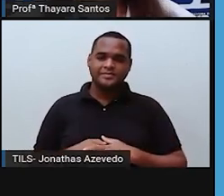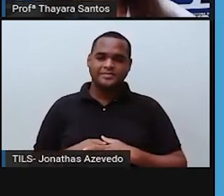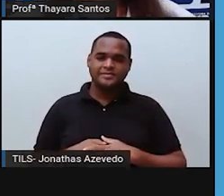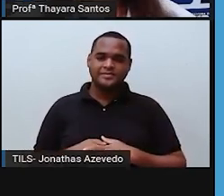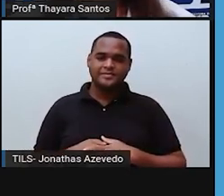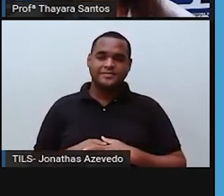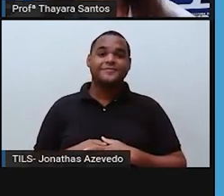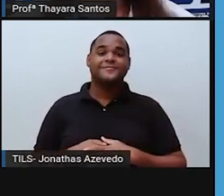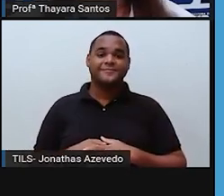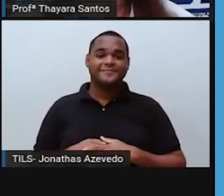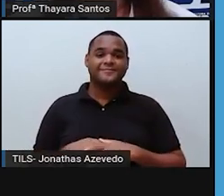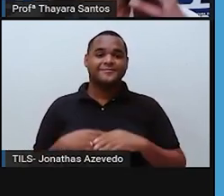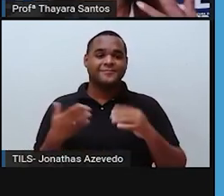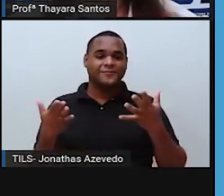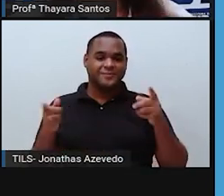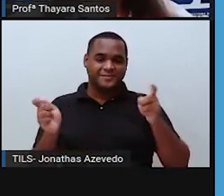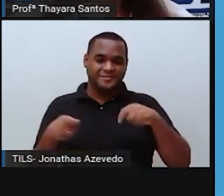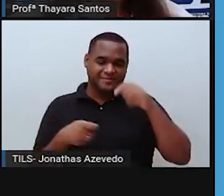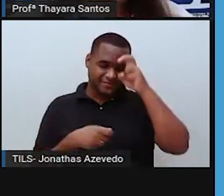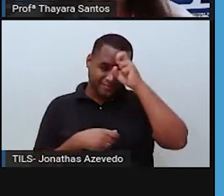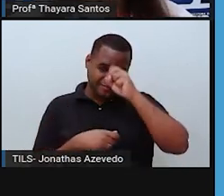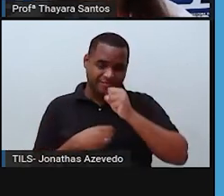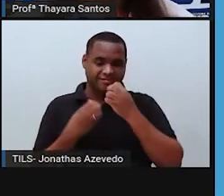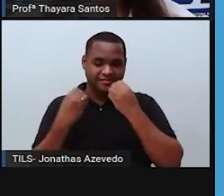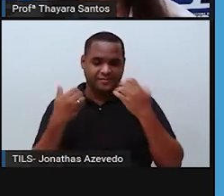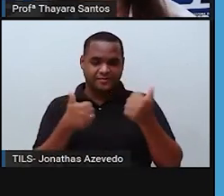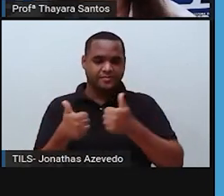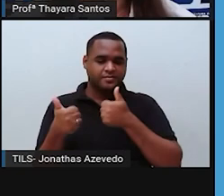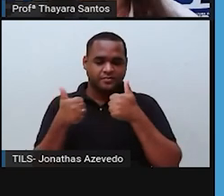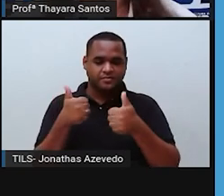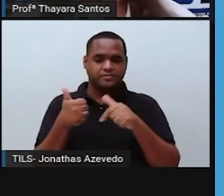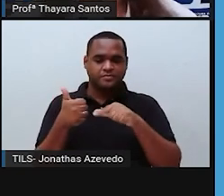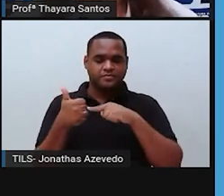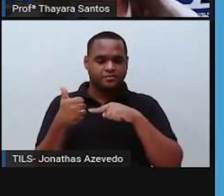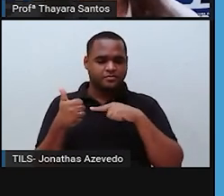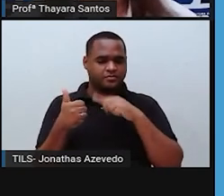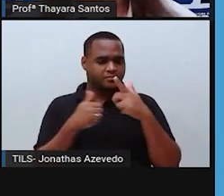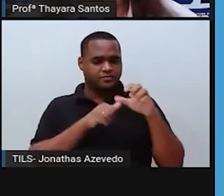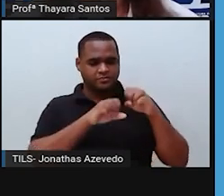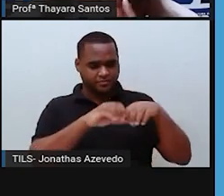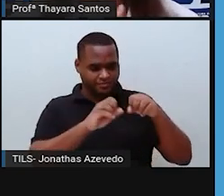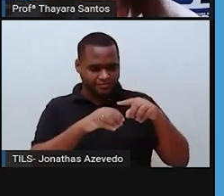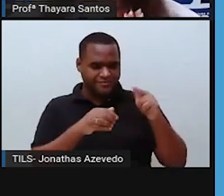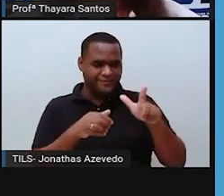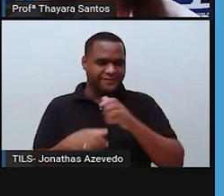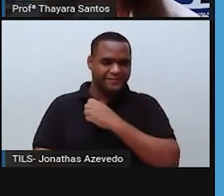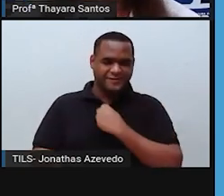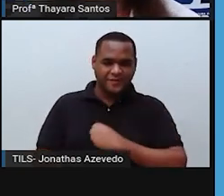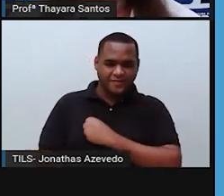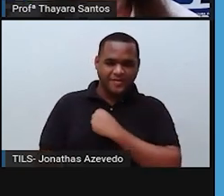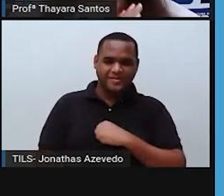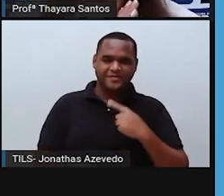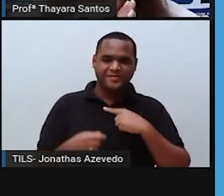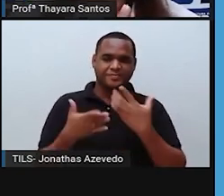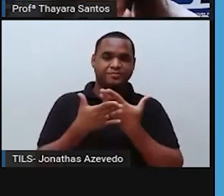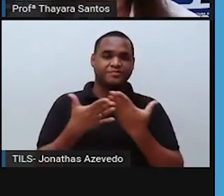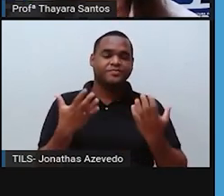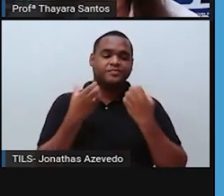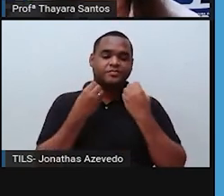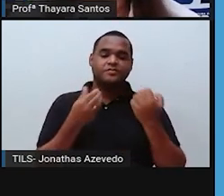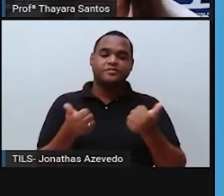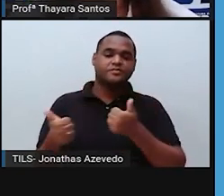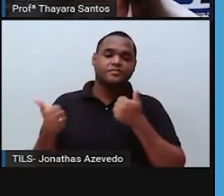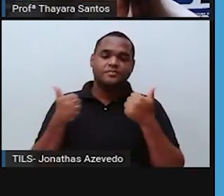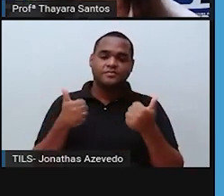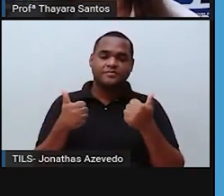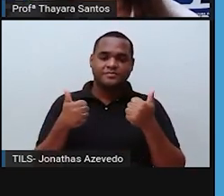E aí, gente? Eu acho que a aprendeu muita coisa bacana aqui hoje na nossa aula. Eu vou morrer de saudade de vocês, mas eu sei que